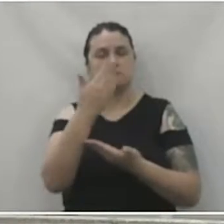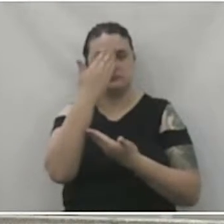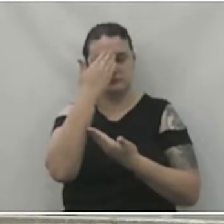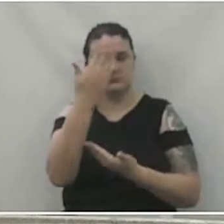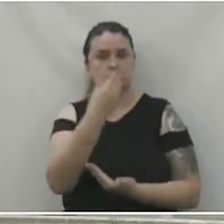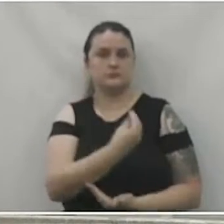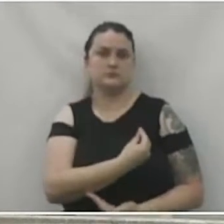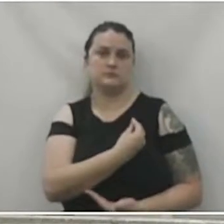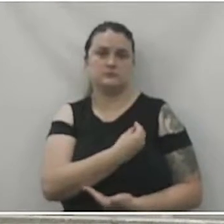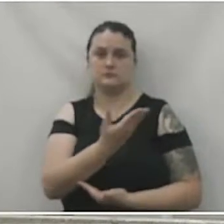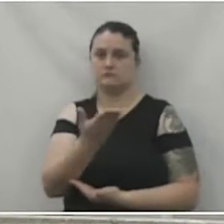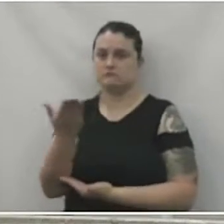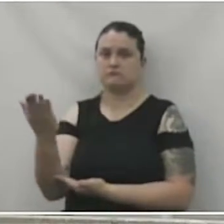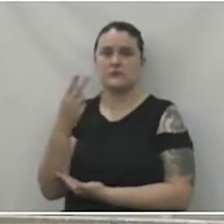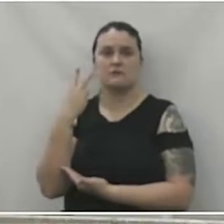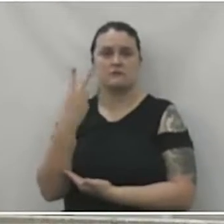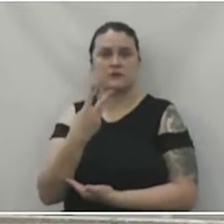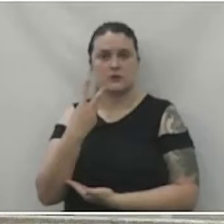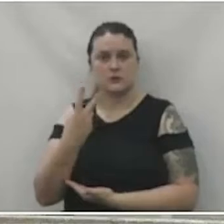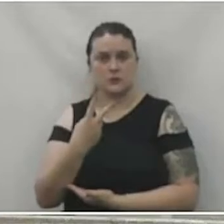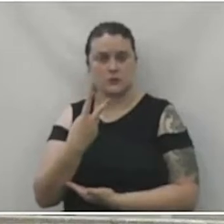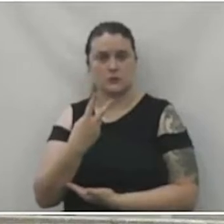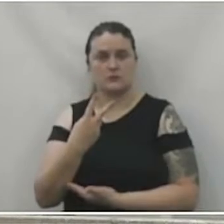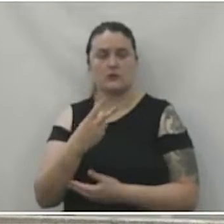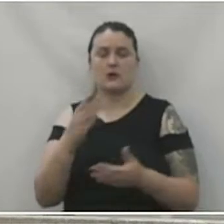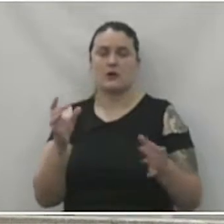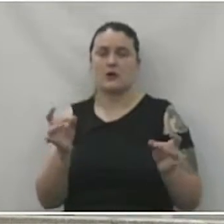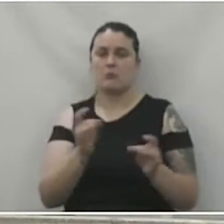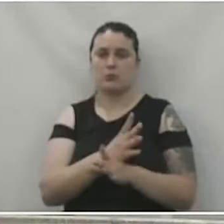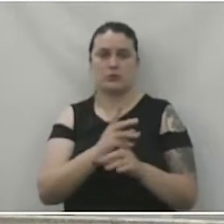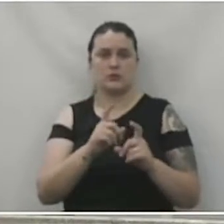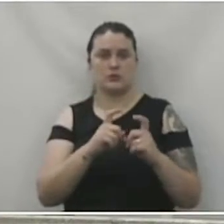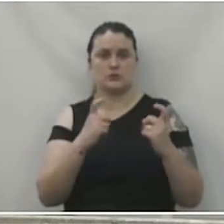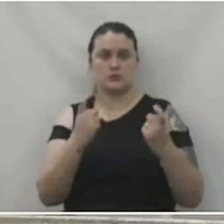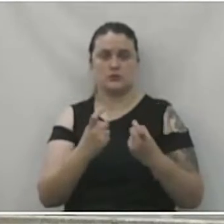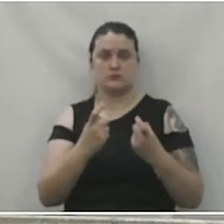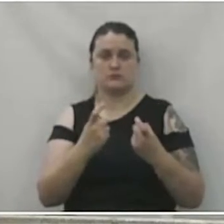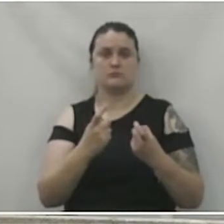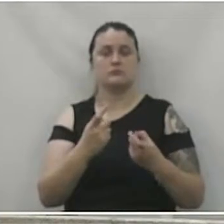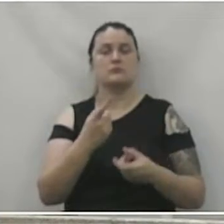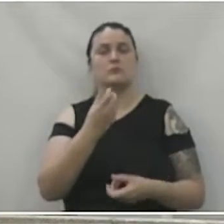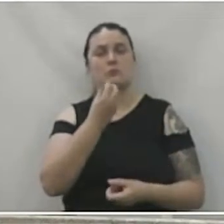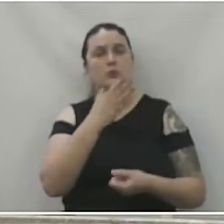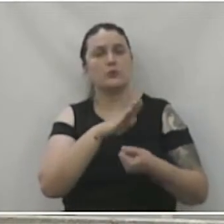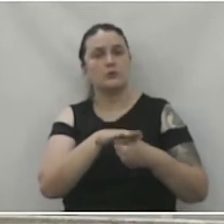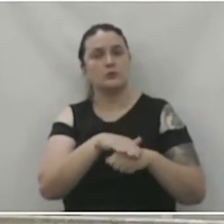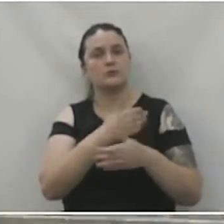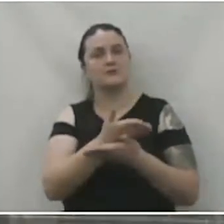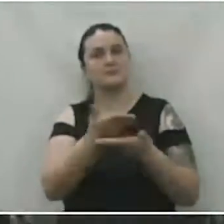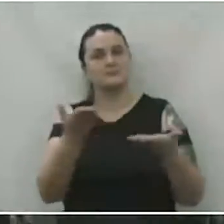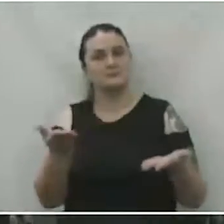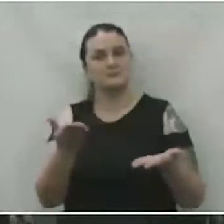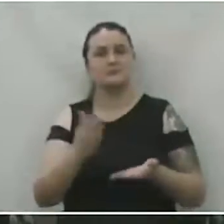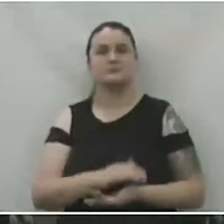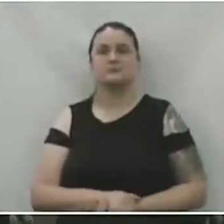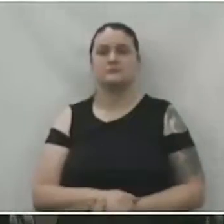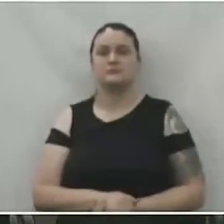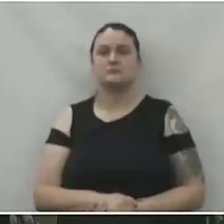agradecemos a presença dos senhores e diz, declaro encerrado os trabalhos e desejo uma boa noite a todos.